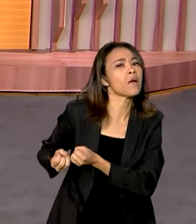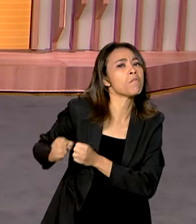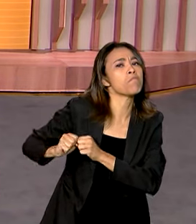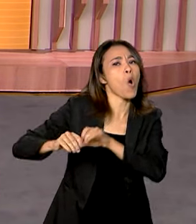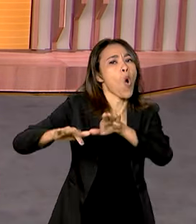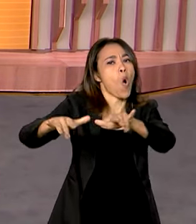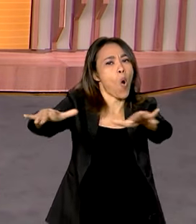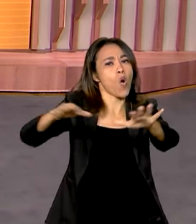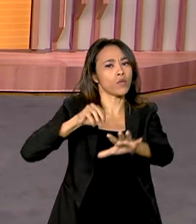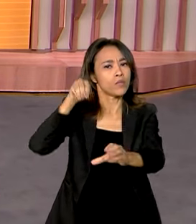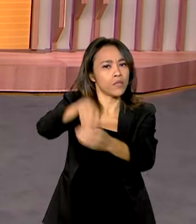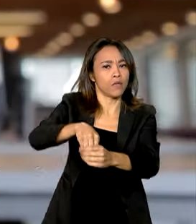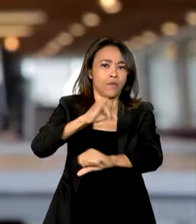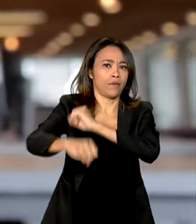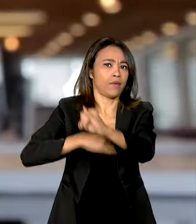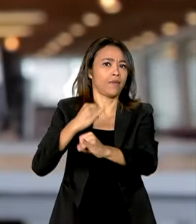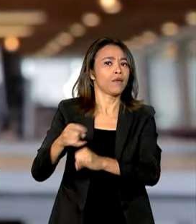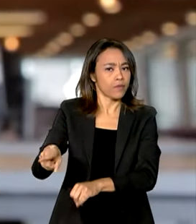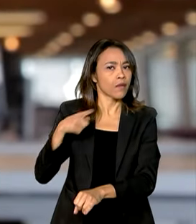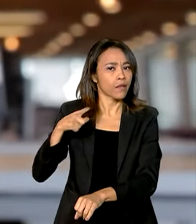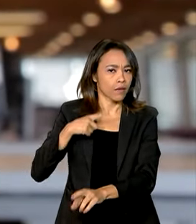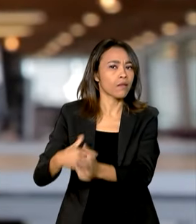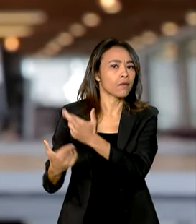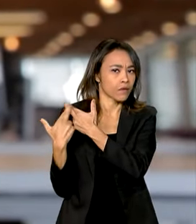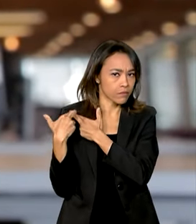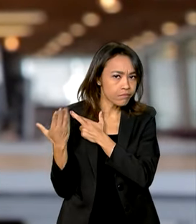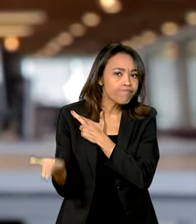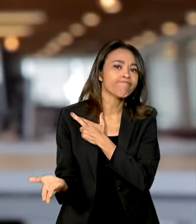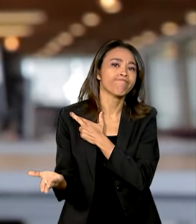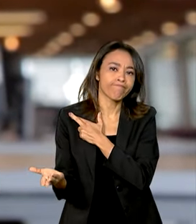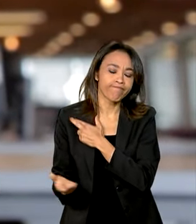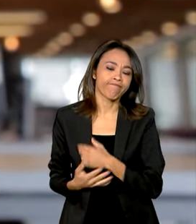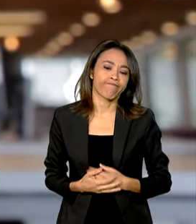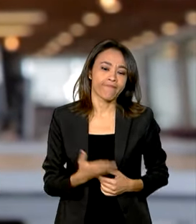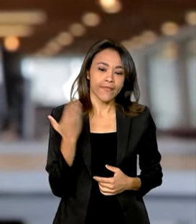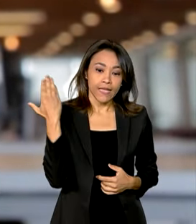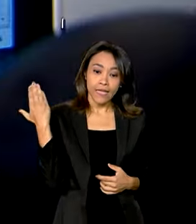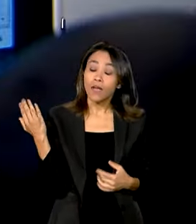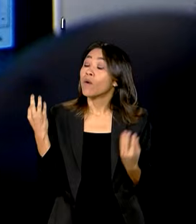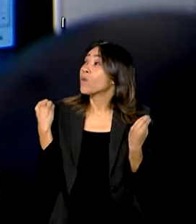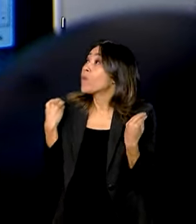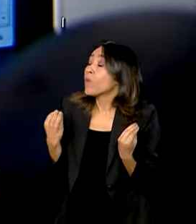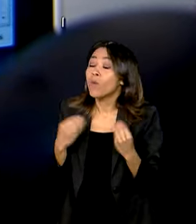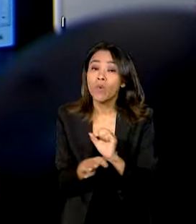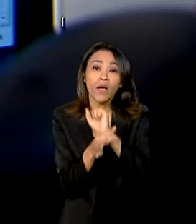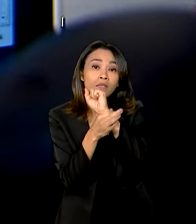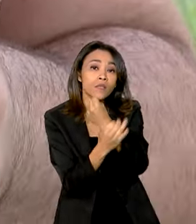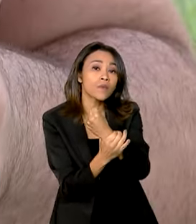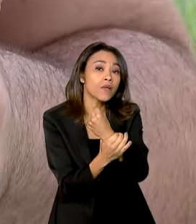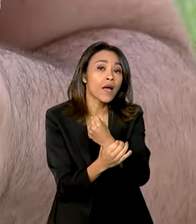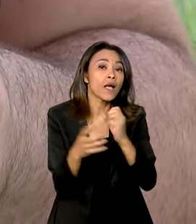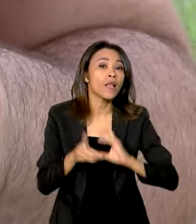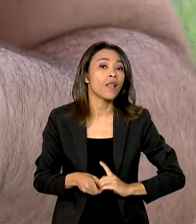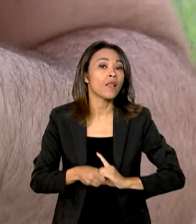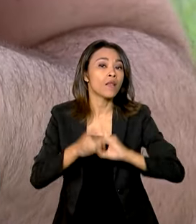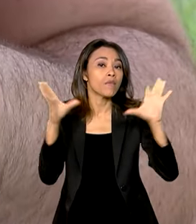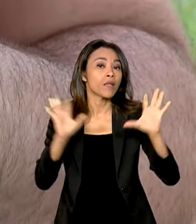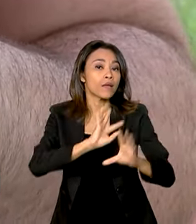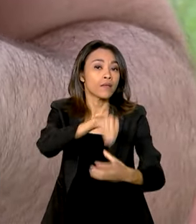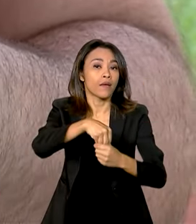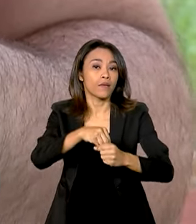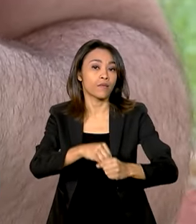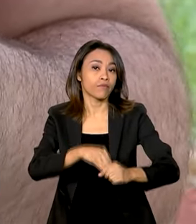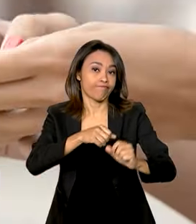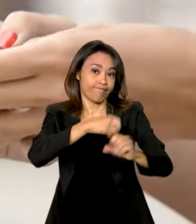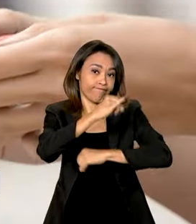mundial de computadores. Como garantir liberdades fundamentais na internet? O combate à